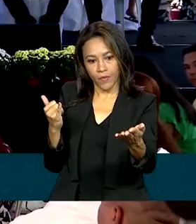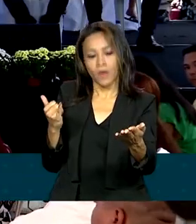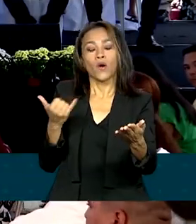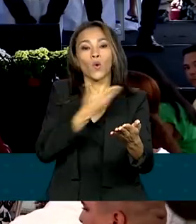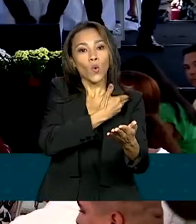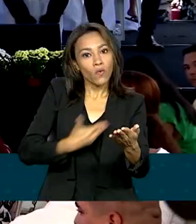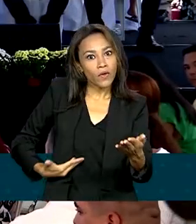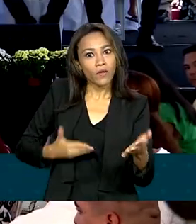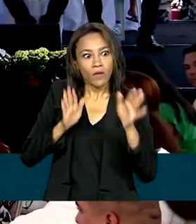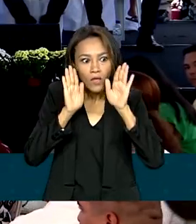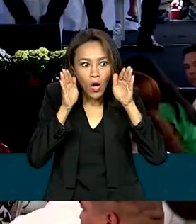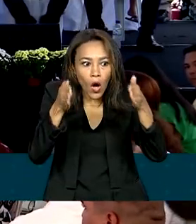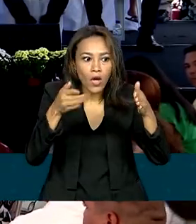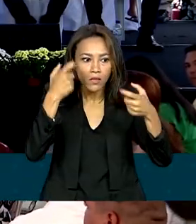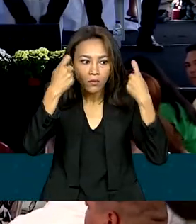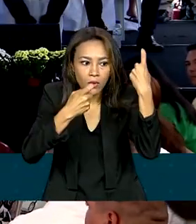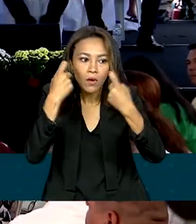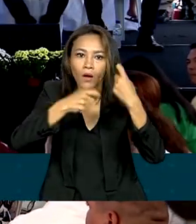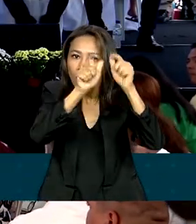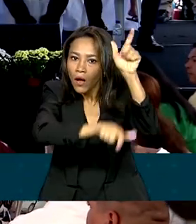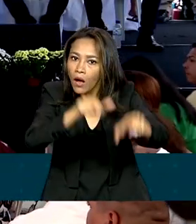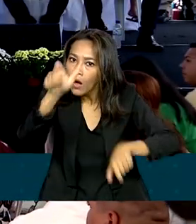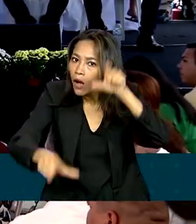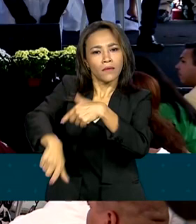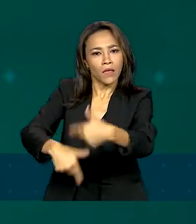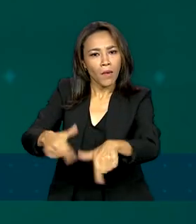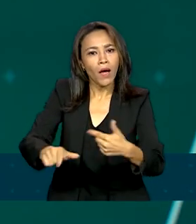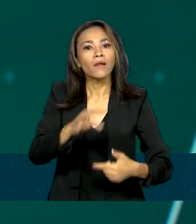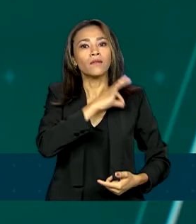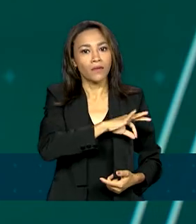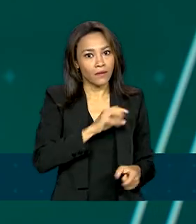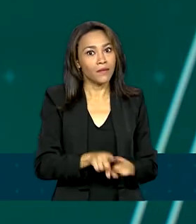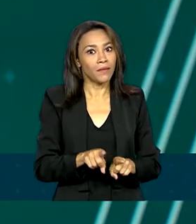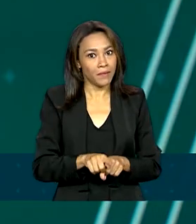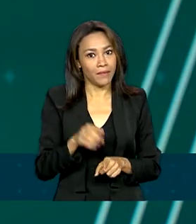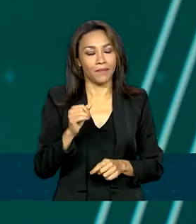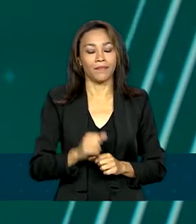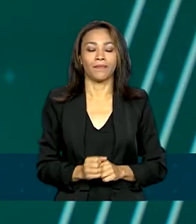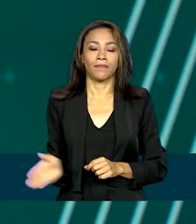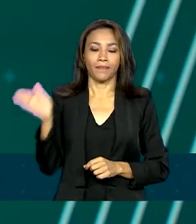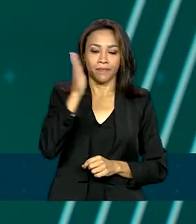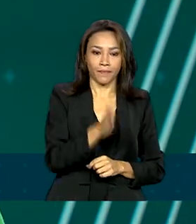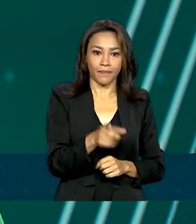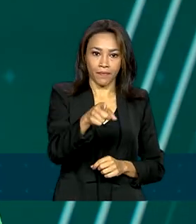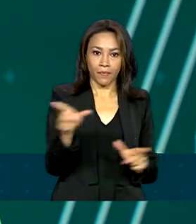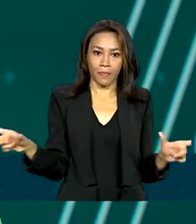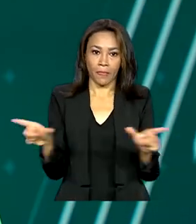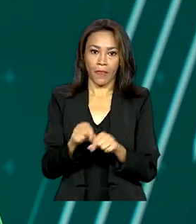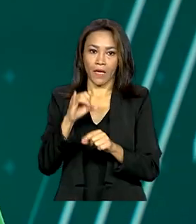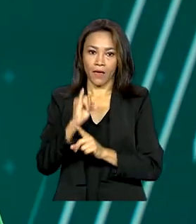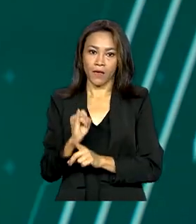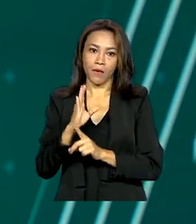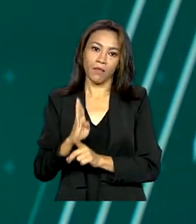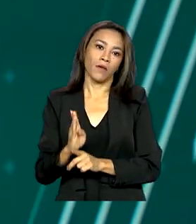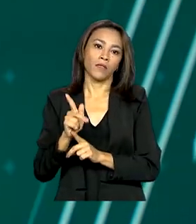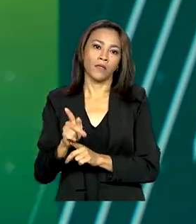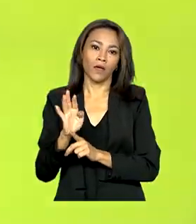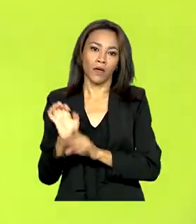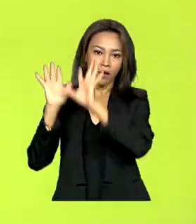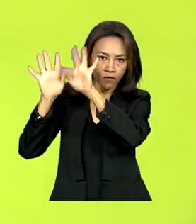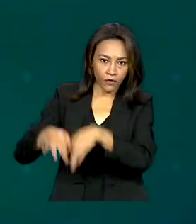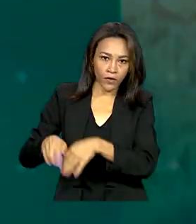mais emprego e renda como o presidente Lula nos cobra. O IBGE vai finalizar o Censo Demográfico de